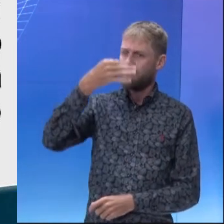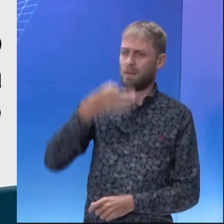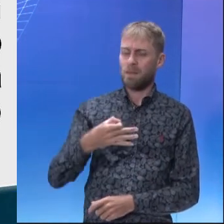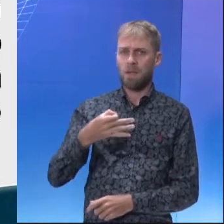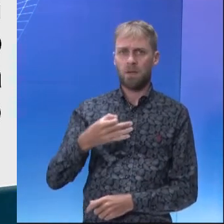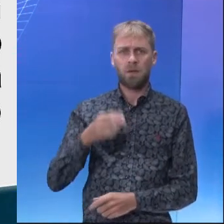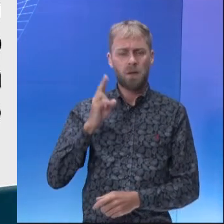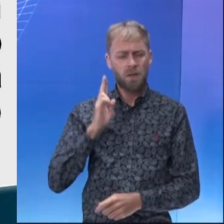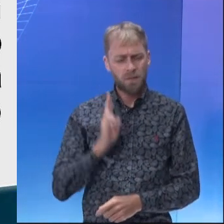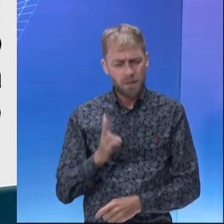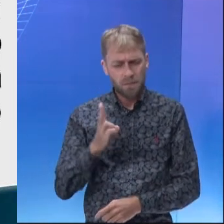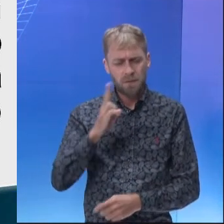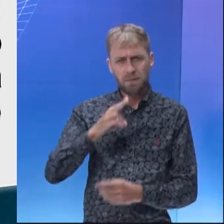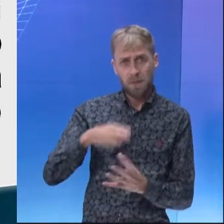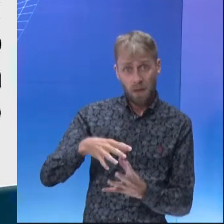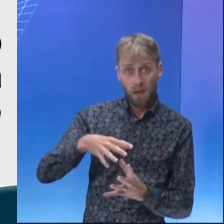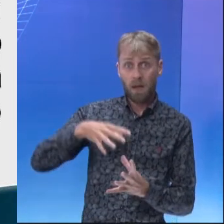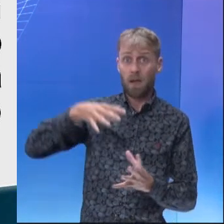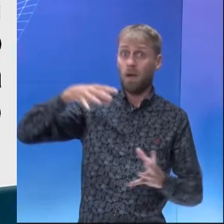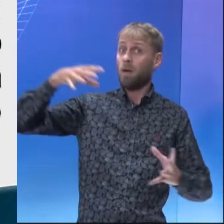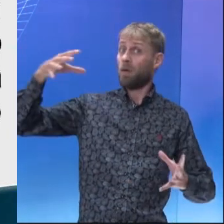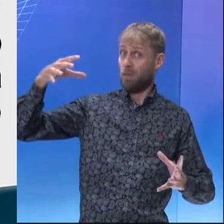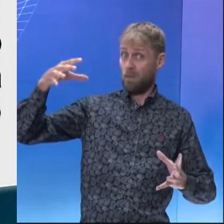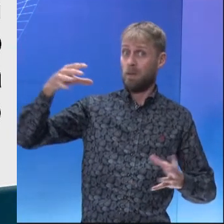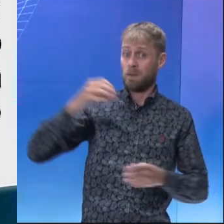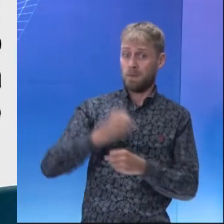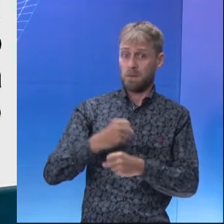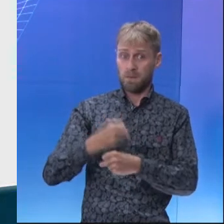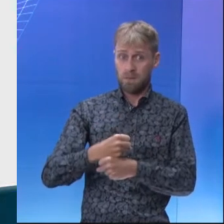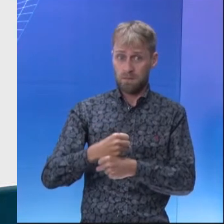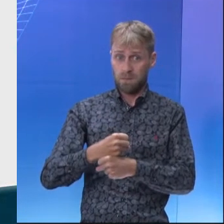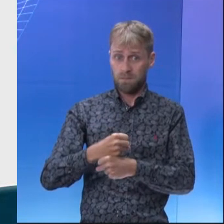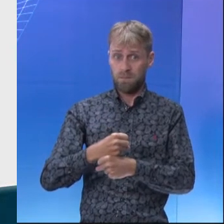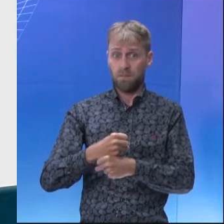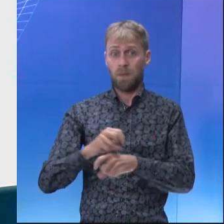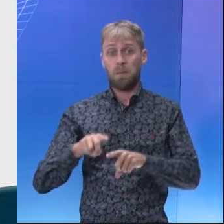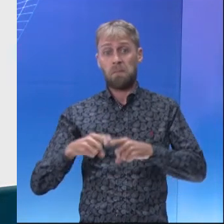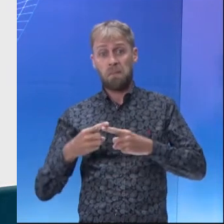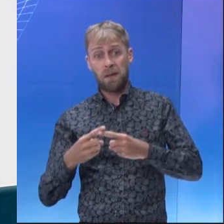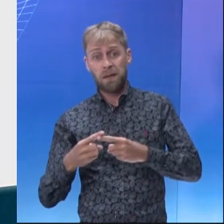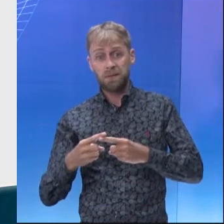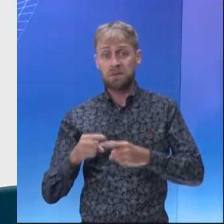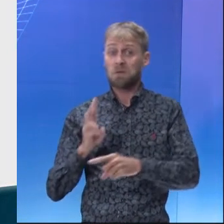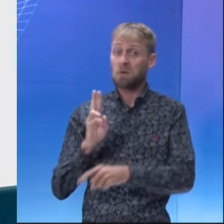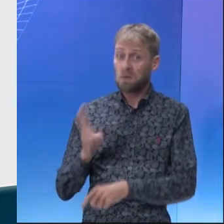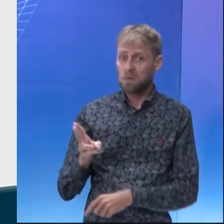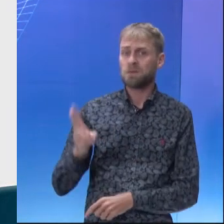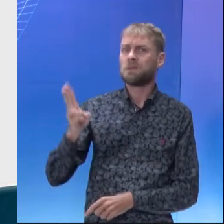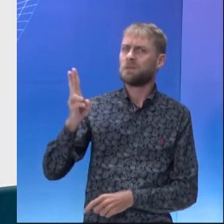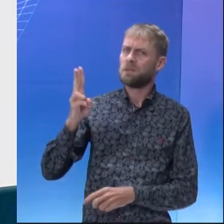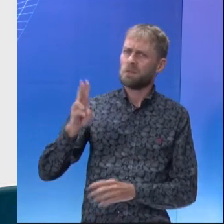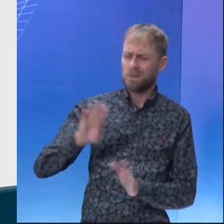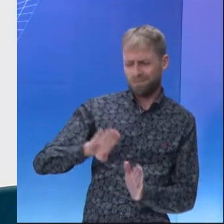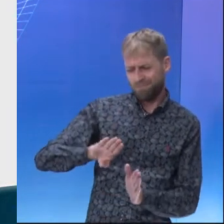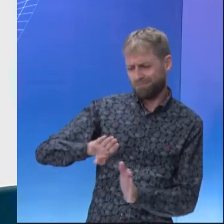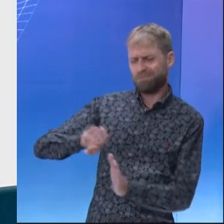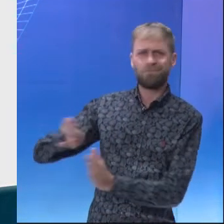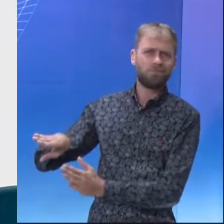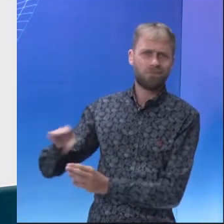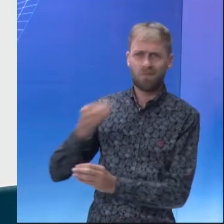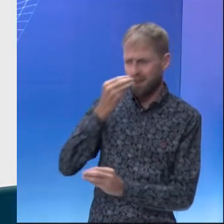cresce a cada ano, embora permaneça relativamente